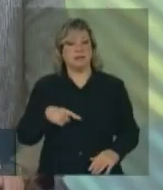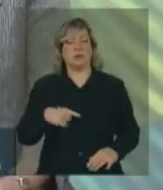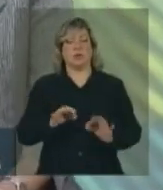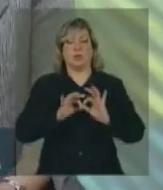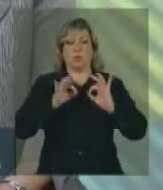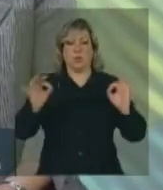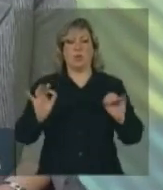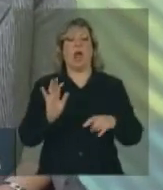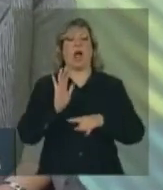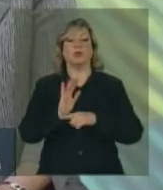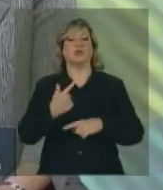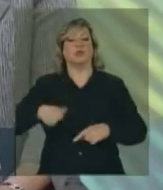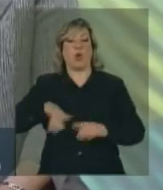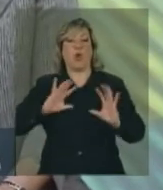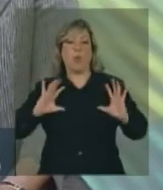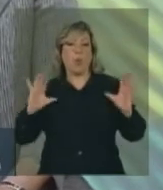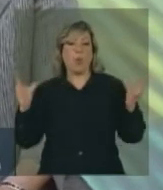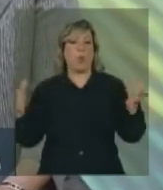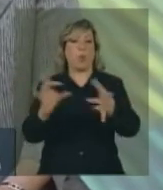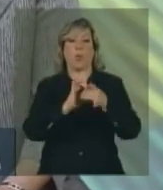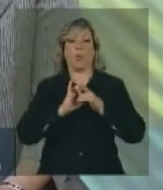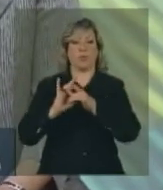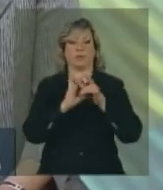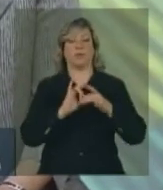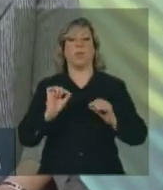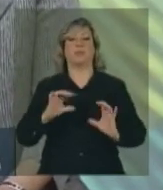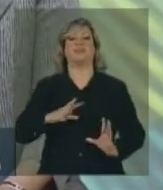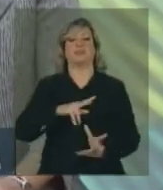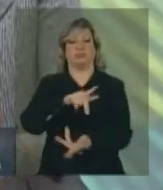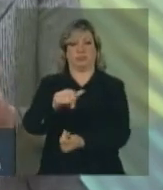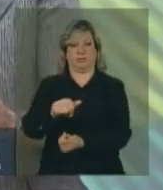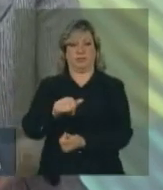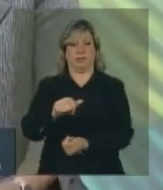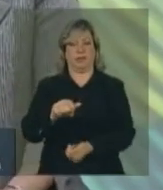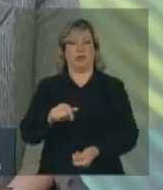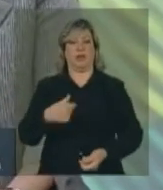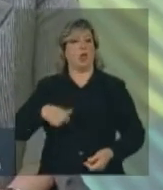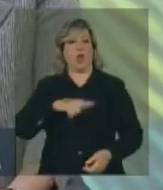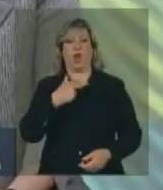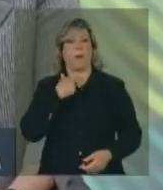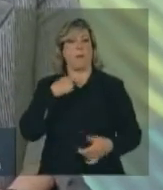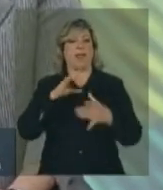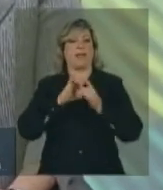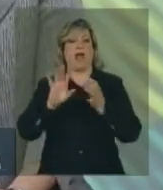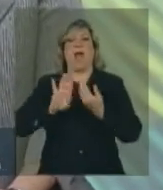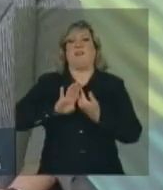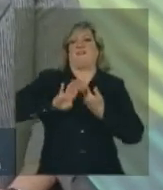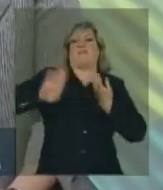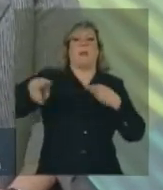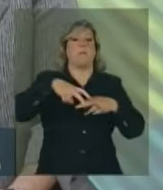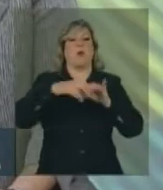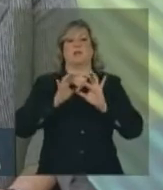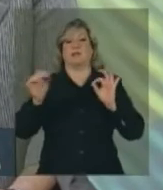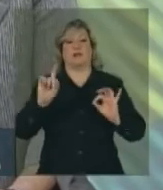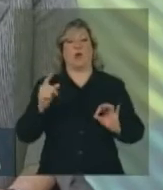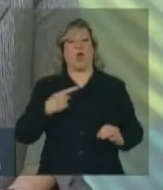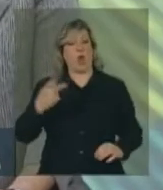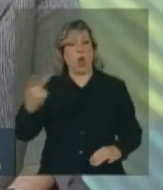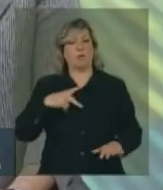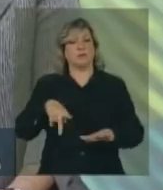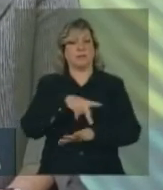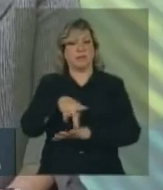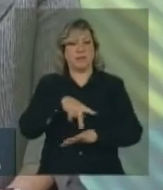abraçar o mundo. Não podemos permitir que ela nos afaste. Que nossas nações,